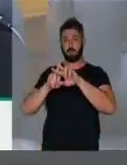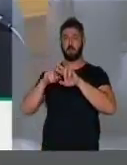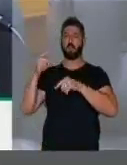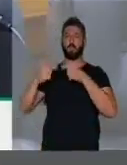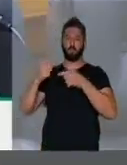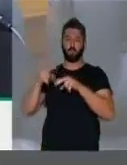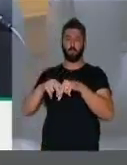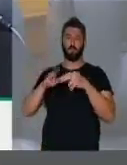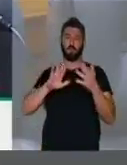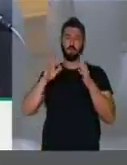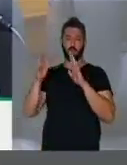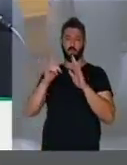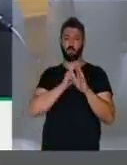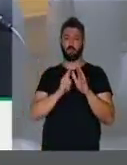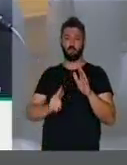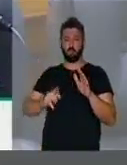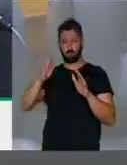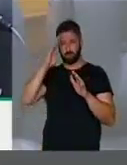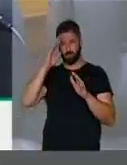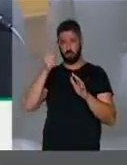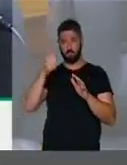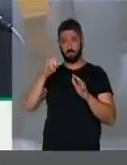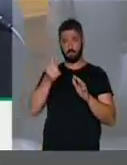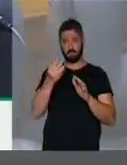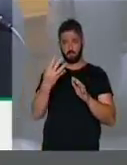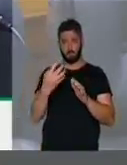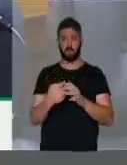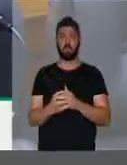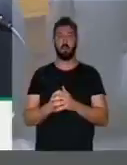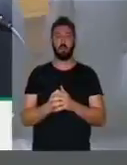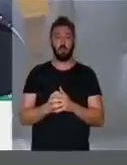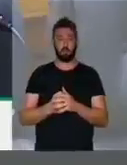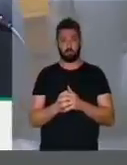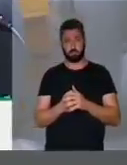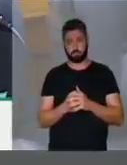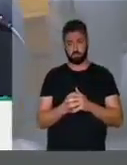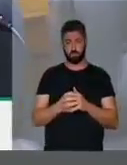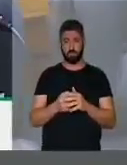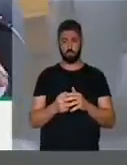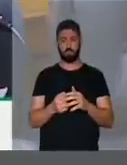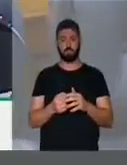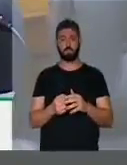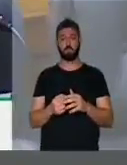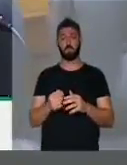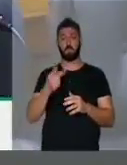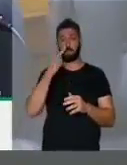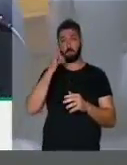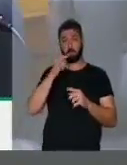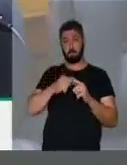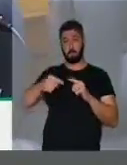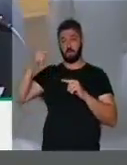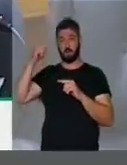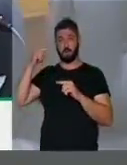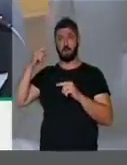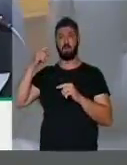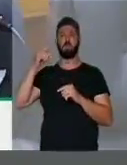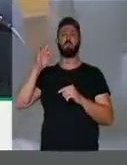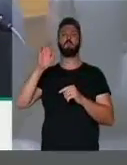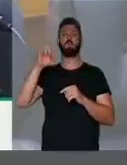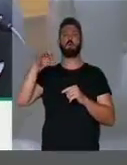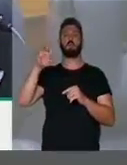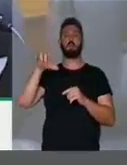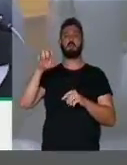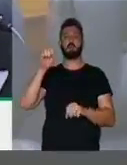política da ditadura civil militar de 64. Seu pai, Paulo Fonteles, preso político, foi